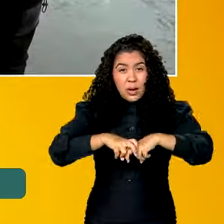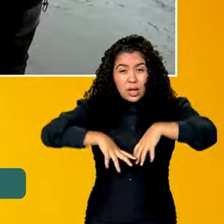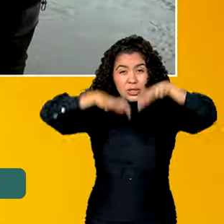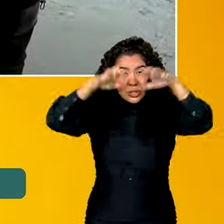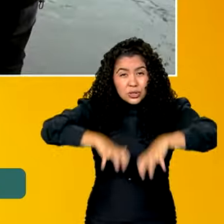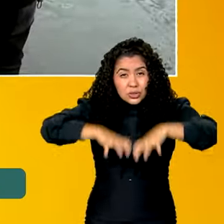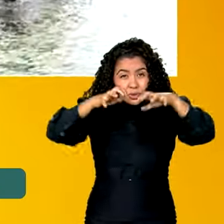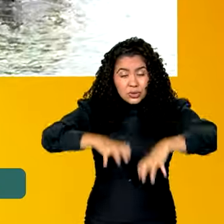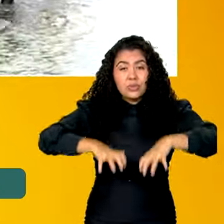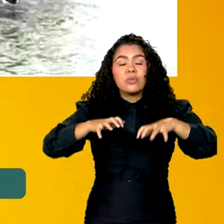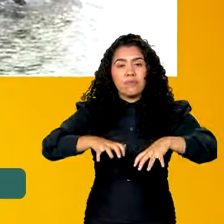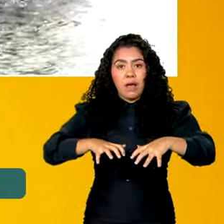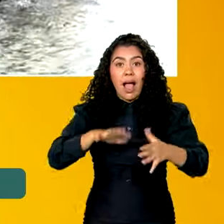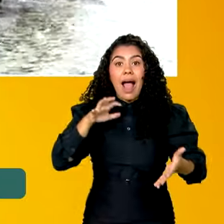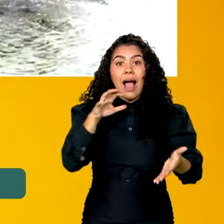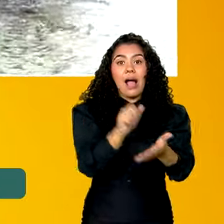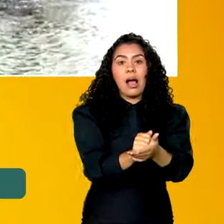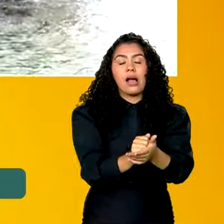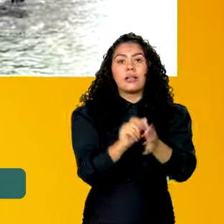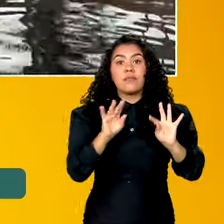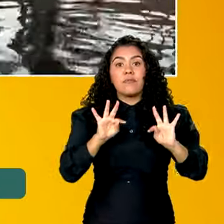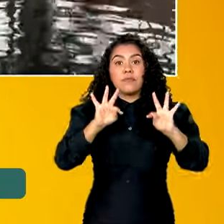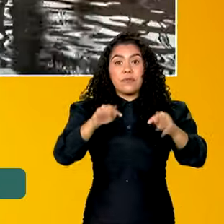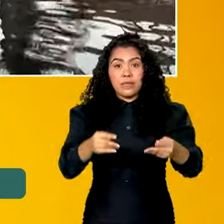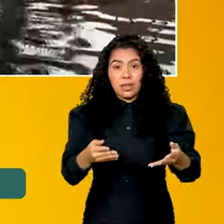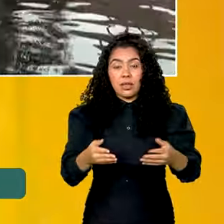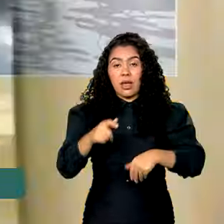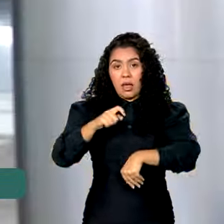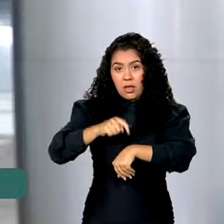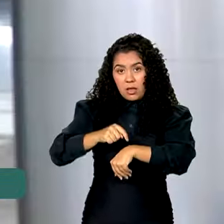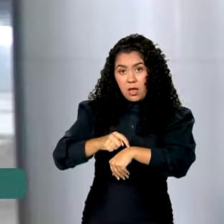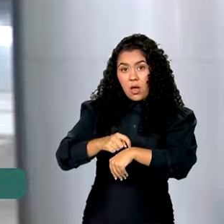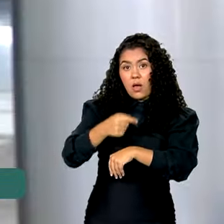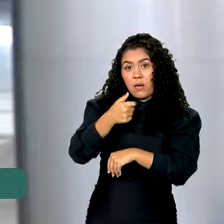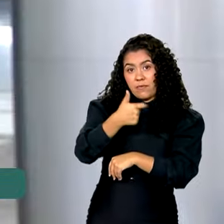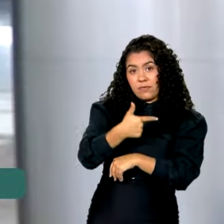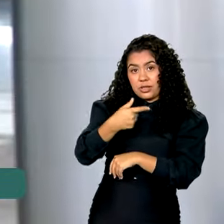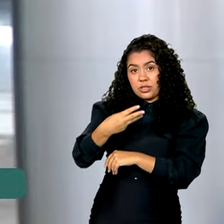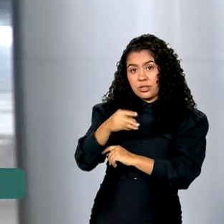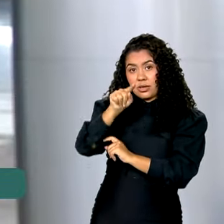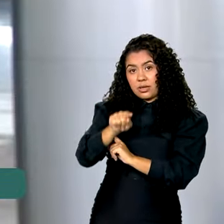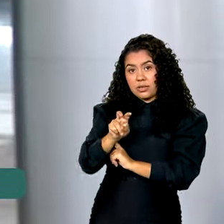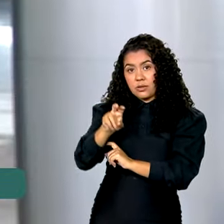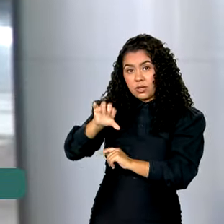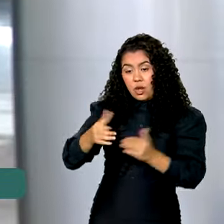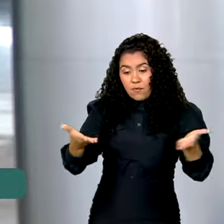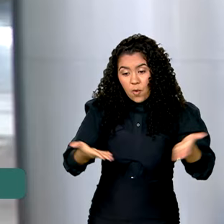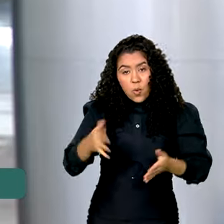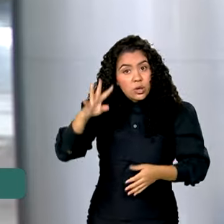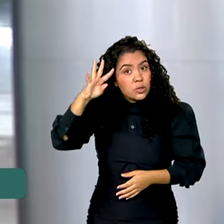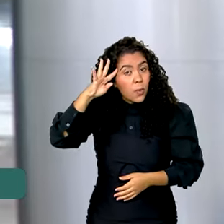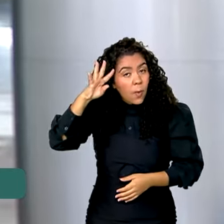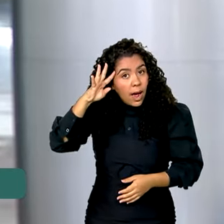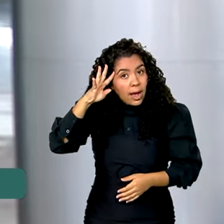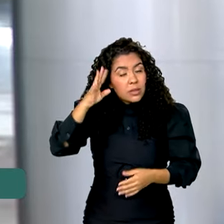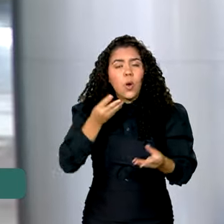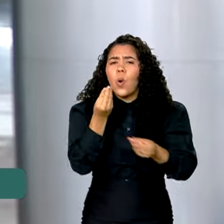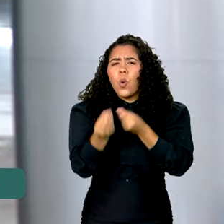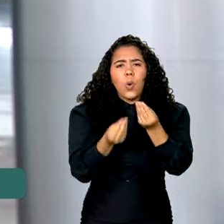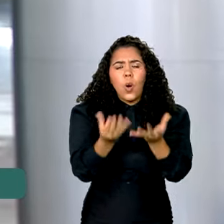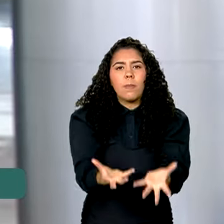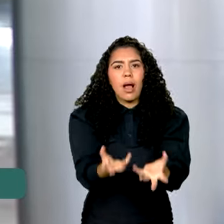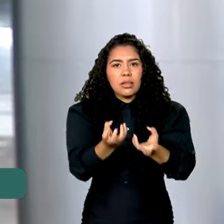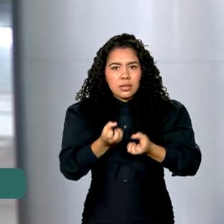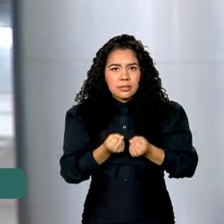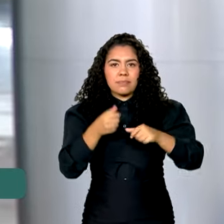Sul se cadastrarem termina às 11h59 da noite de hoje, quarta-feira. A adesão deve ser feita pela